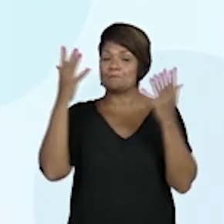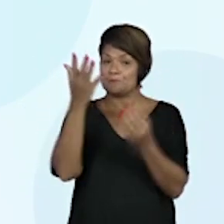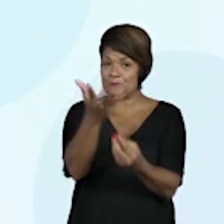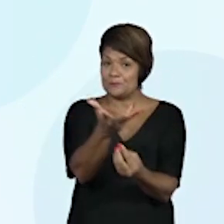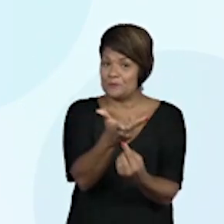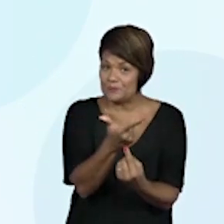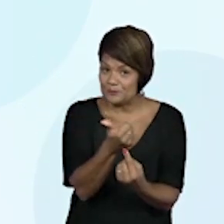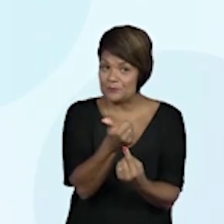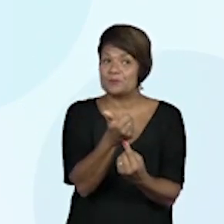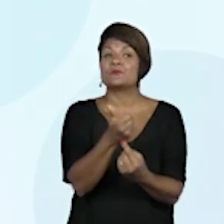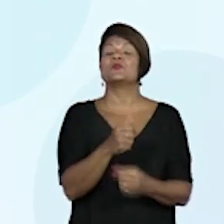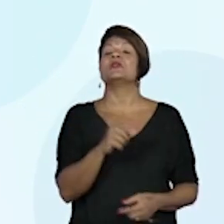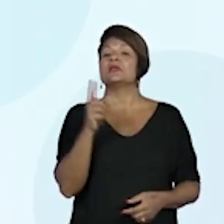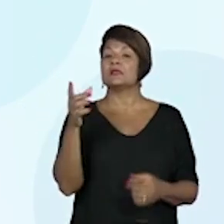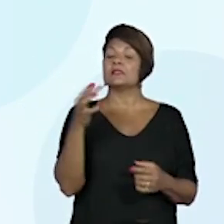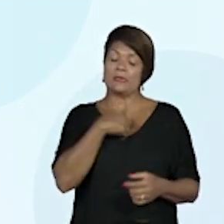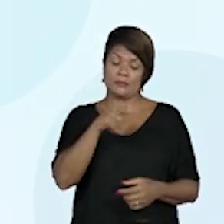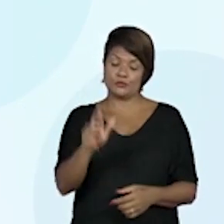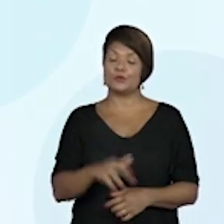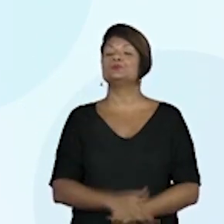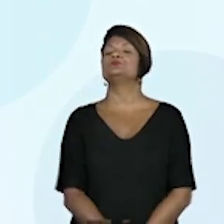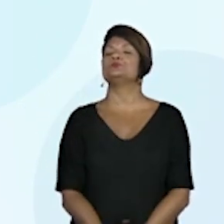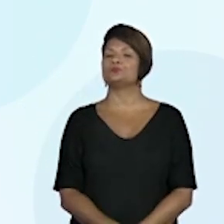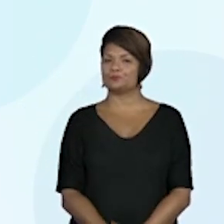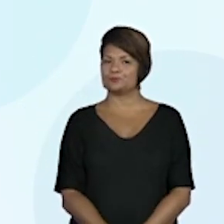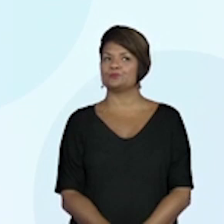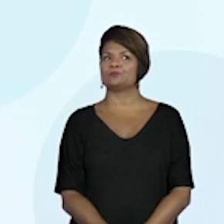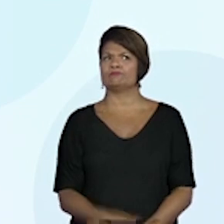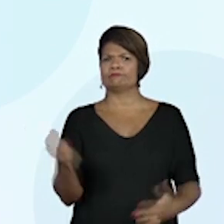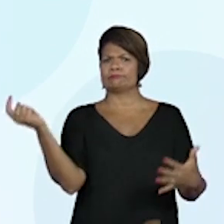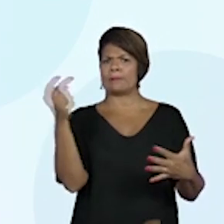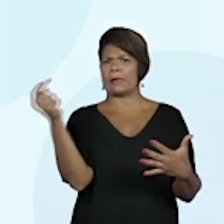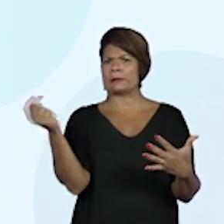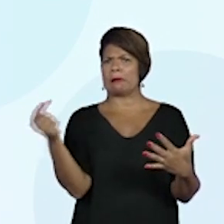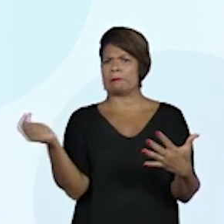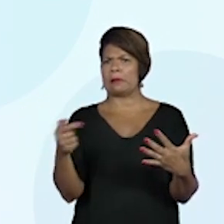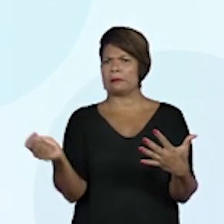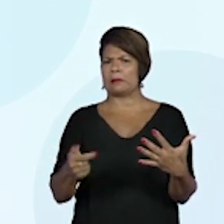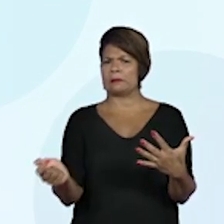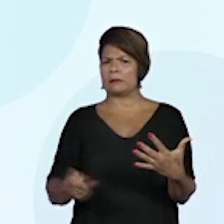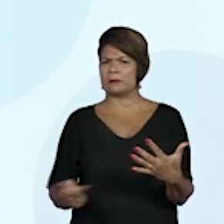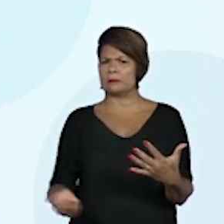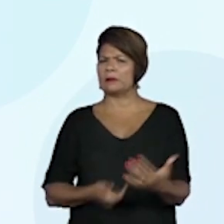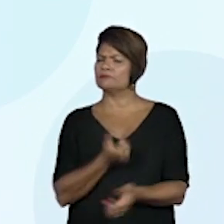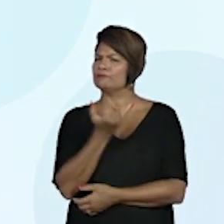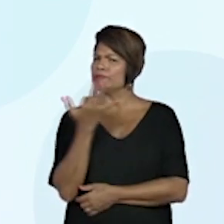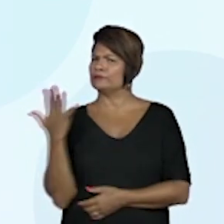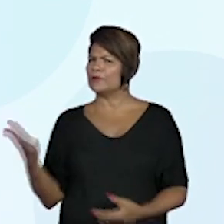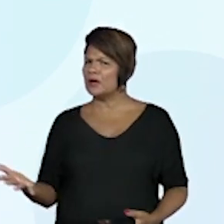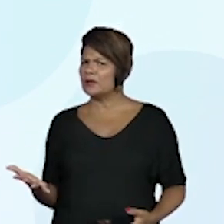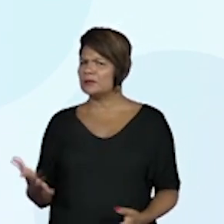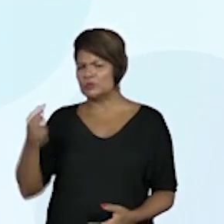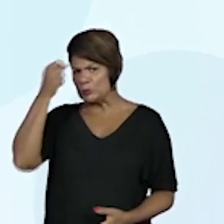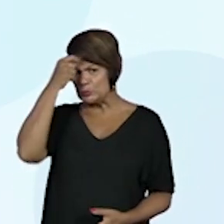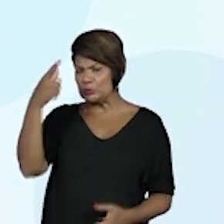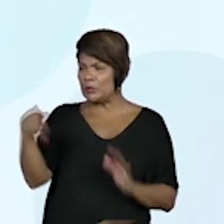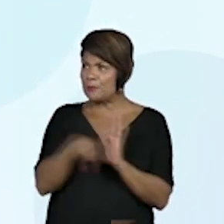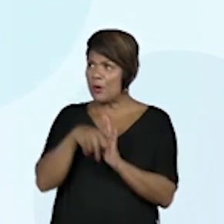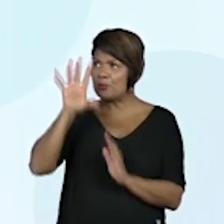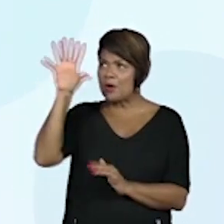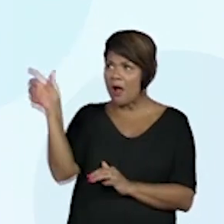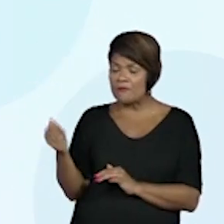e na religião. Olha o quanto de coisas que a cultura africana